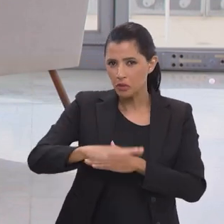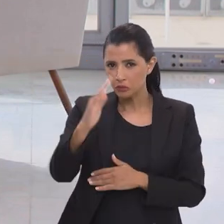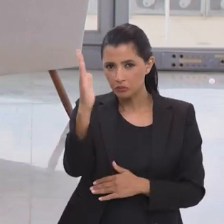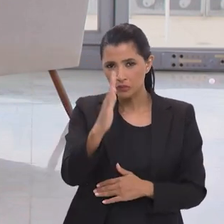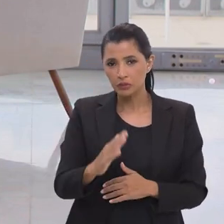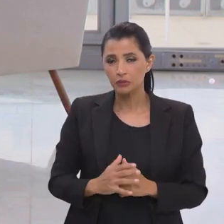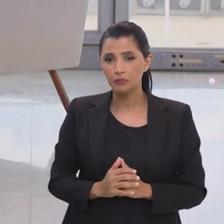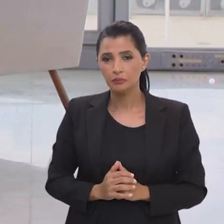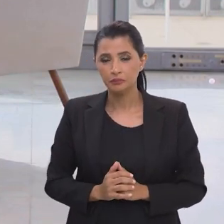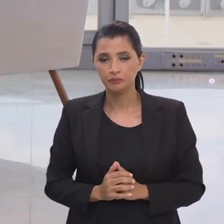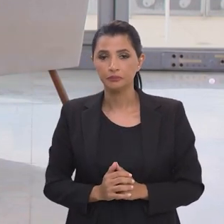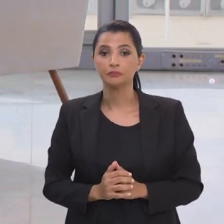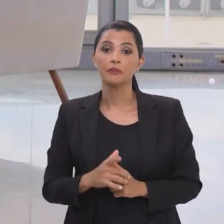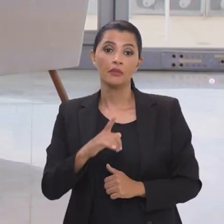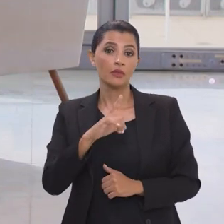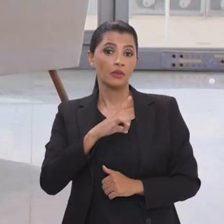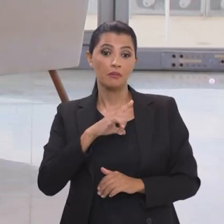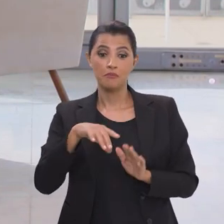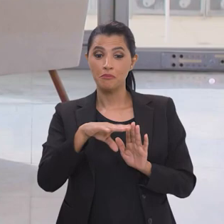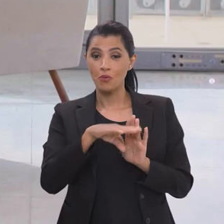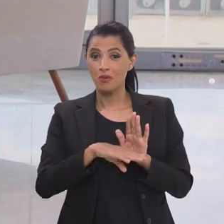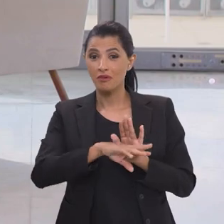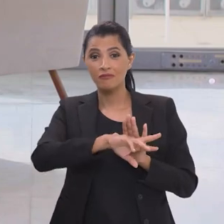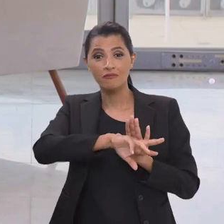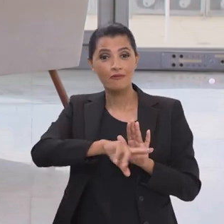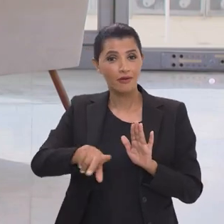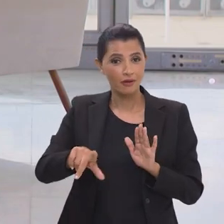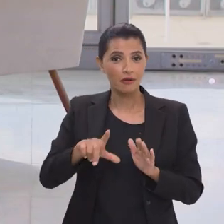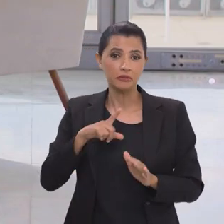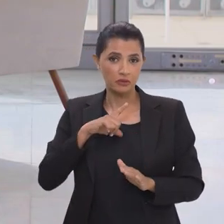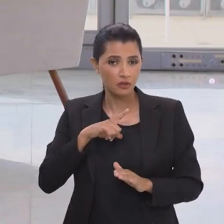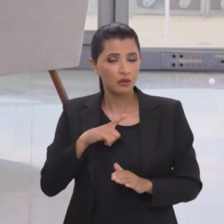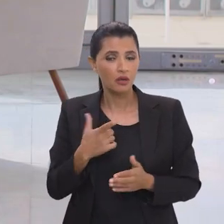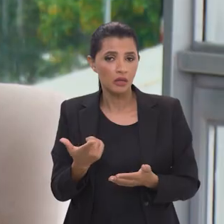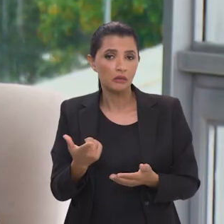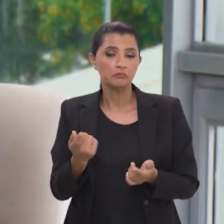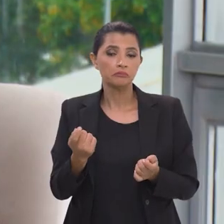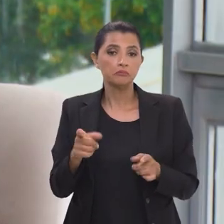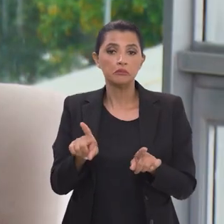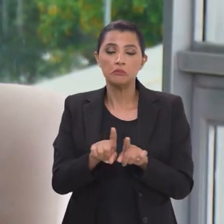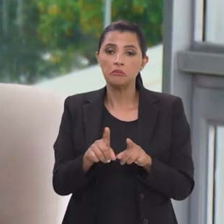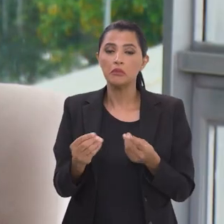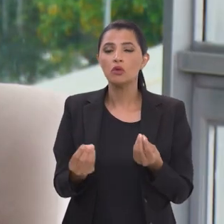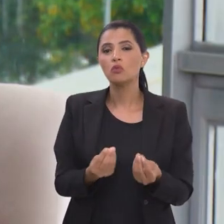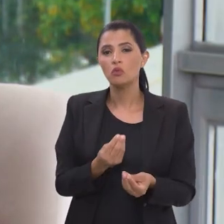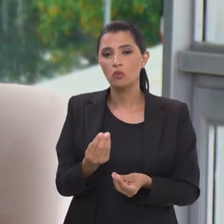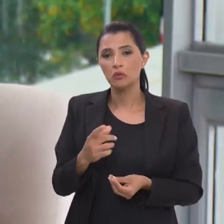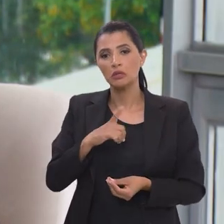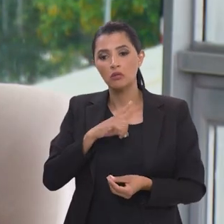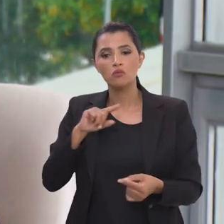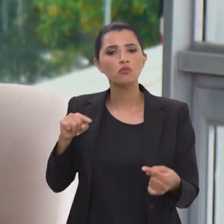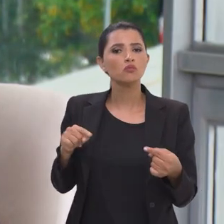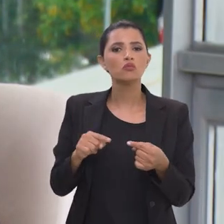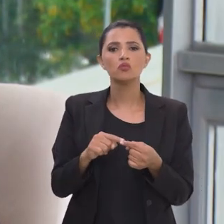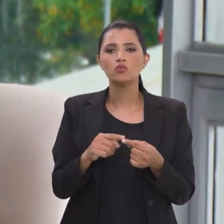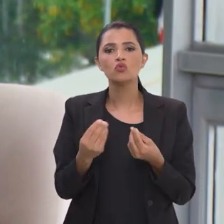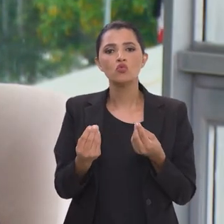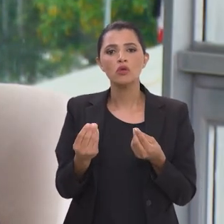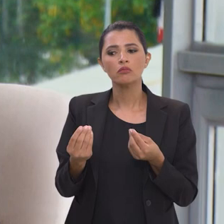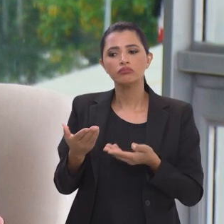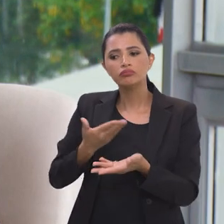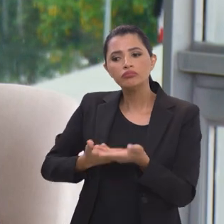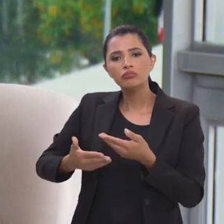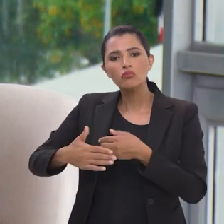no Brasil? São vários programas, né, vários programas que inclusive têm por objetivo